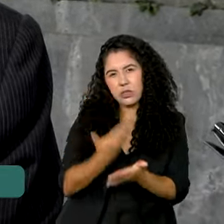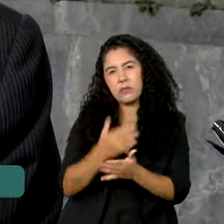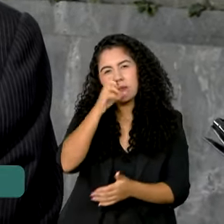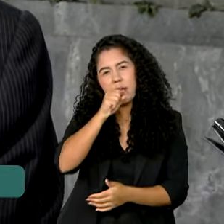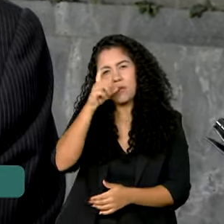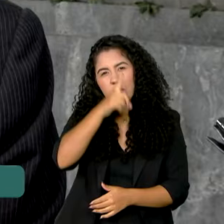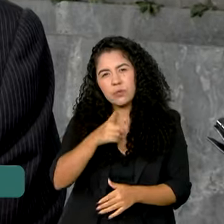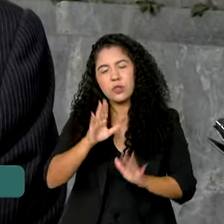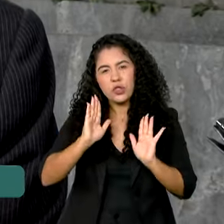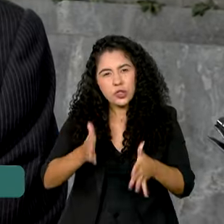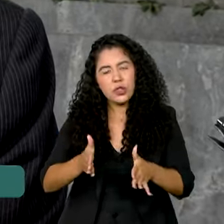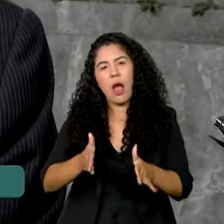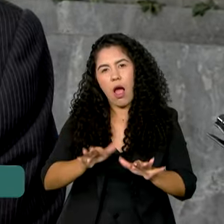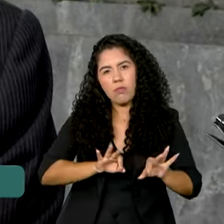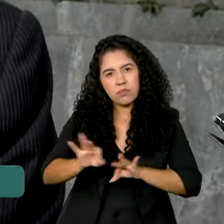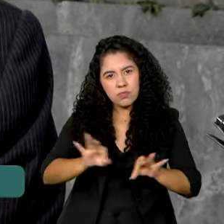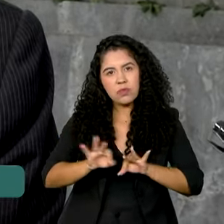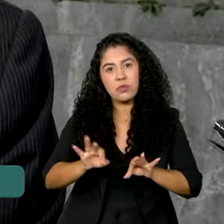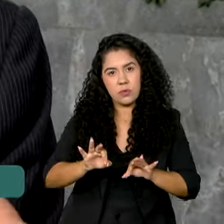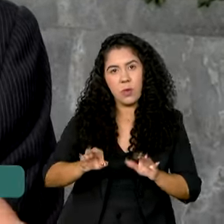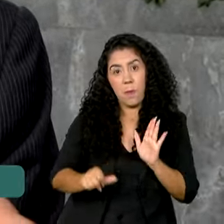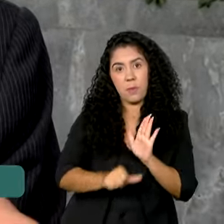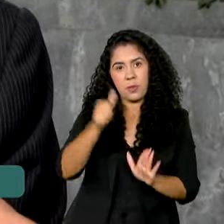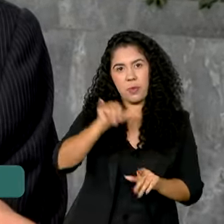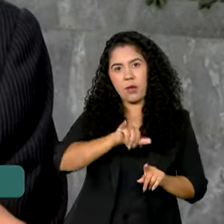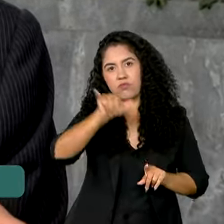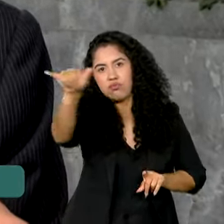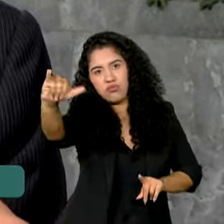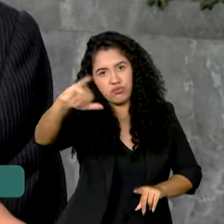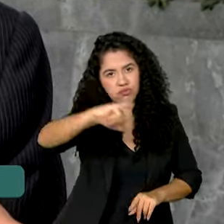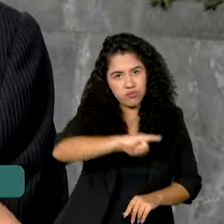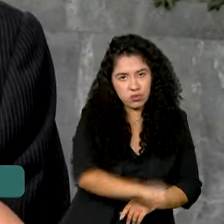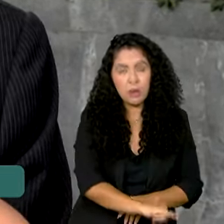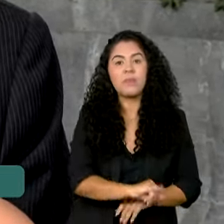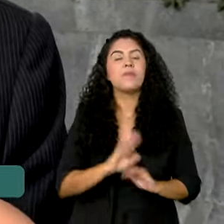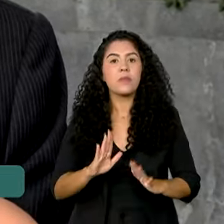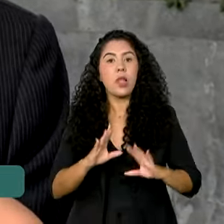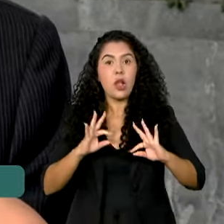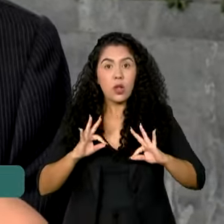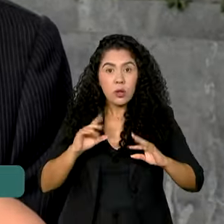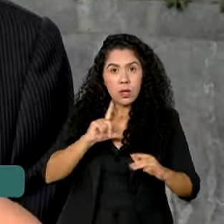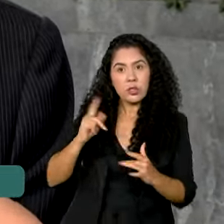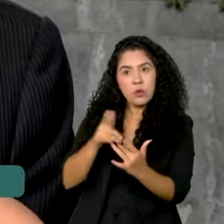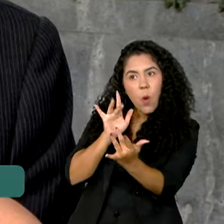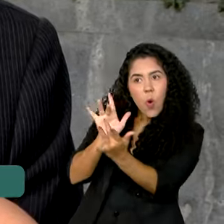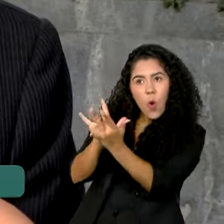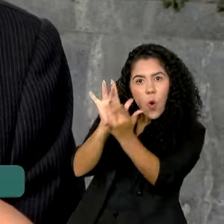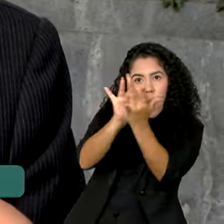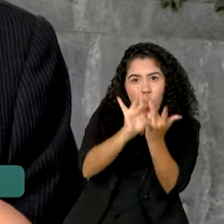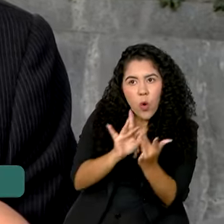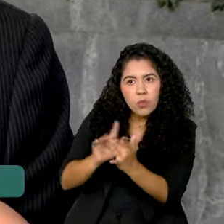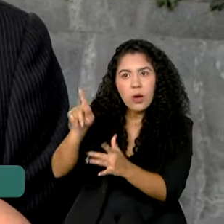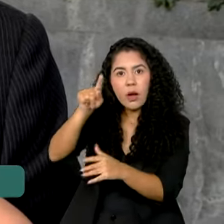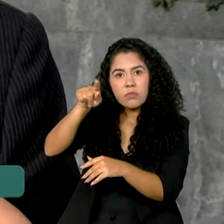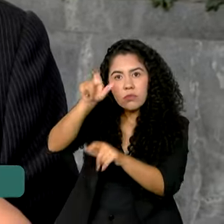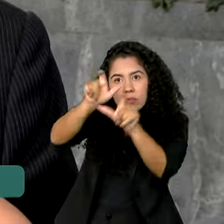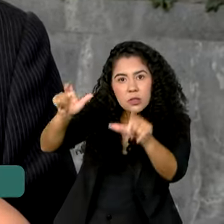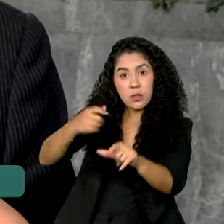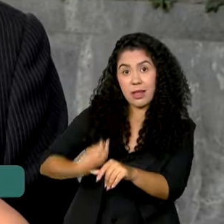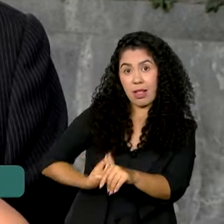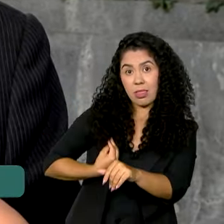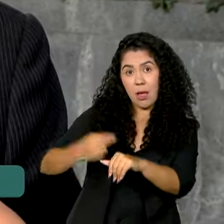tenhamos o primeiro voo realizado. Todos os que estão, contactaram, que manifestaram um desejo, porque